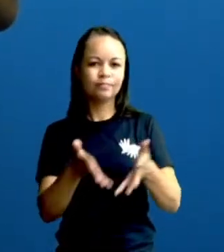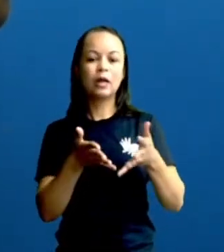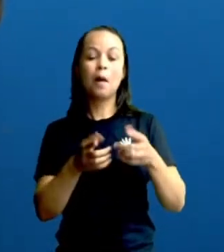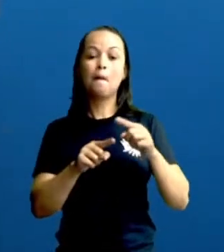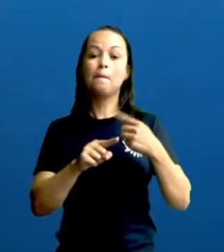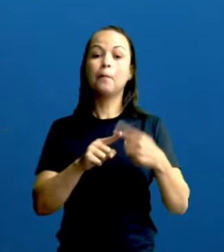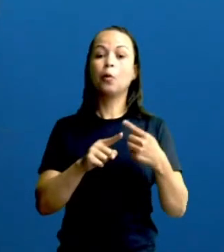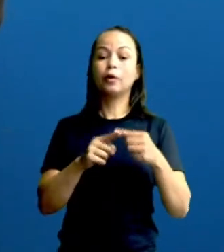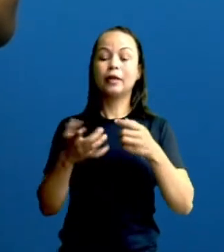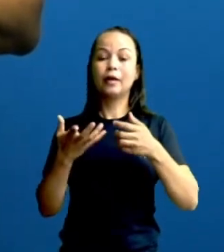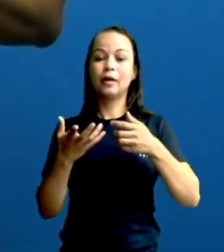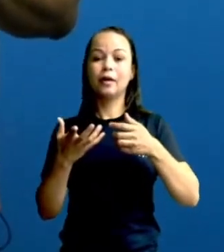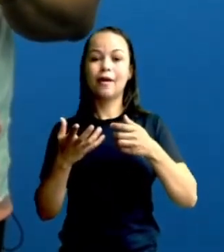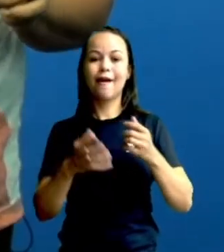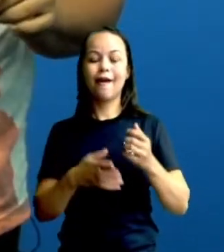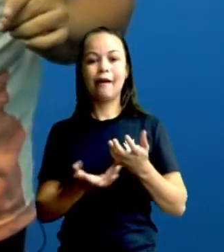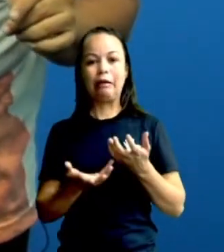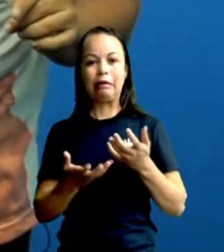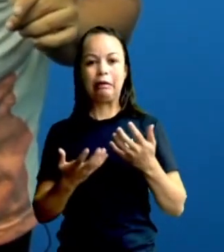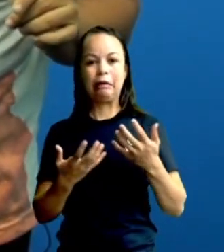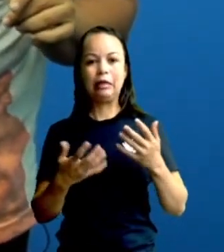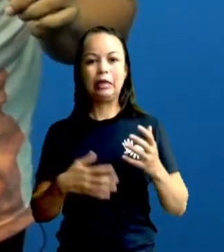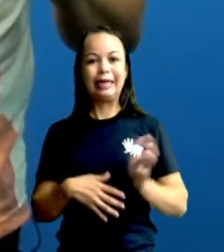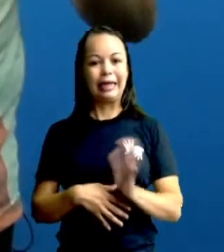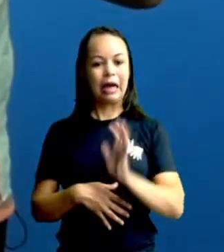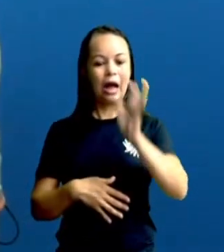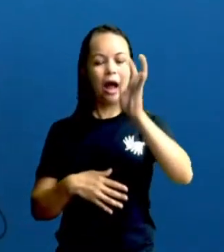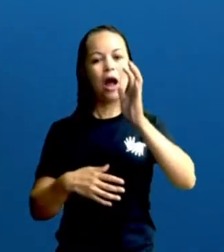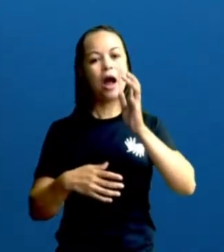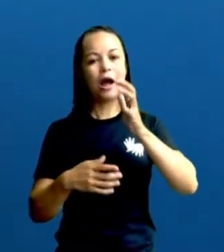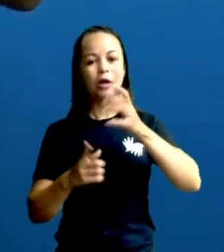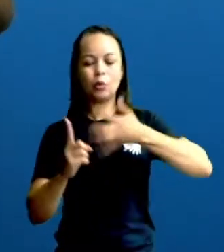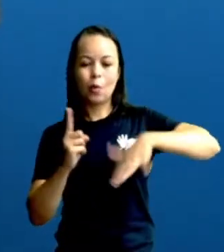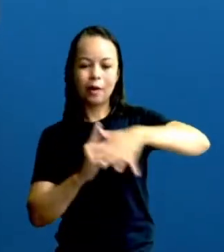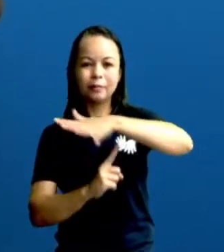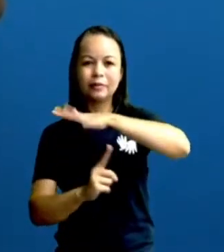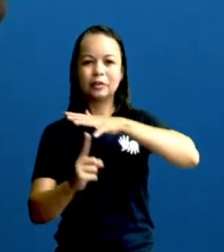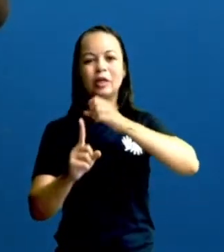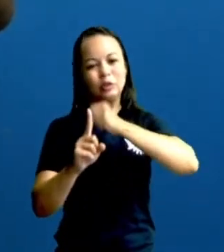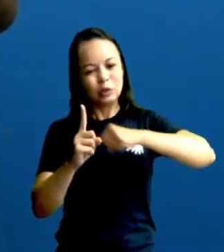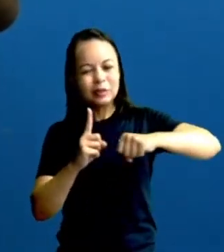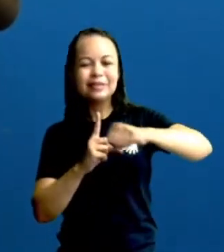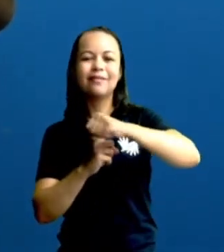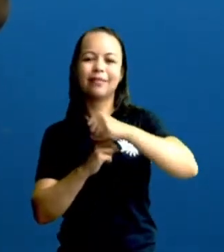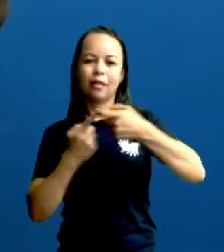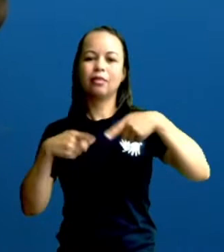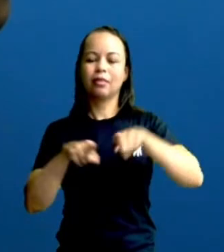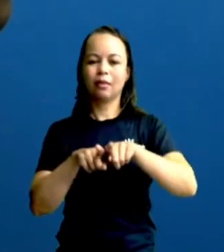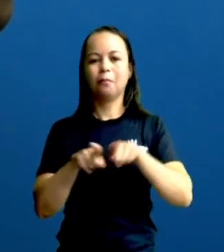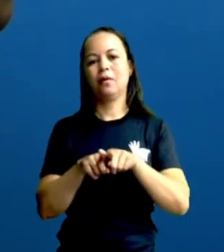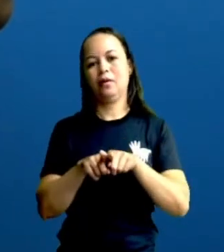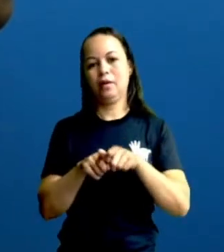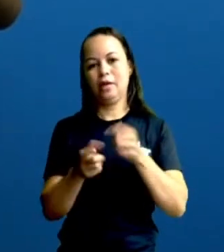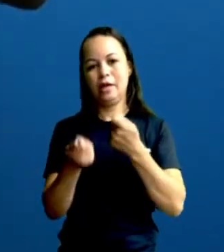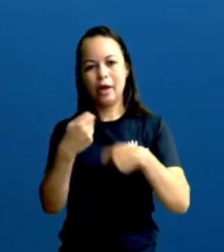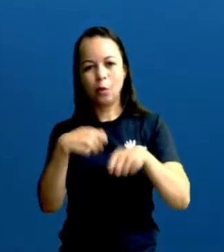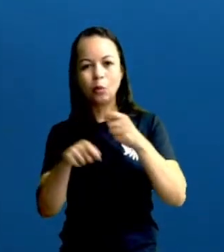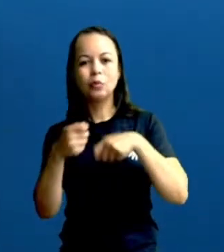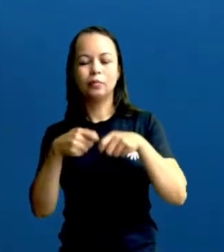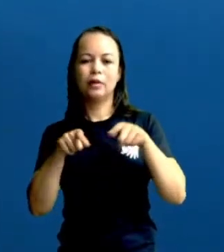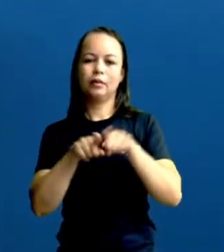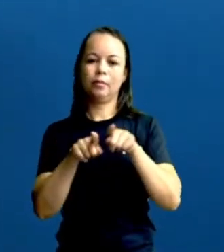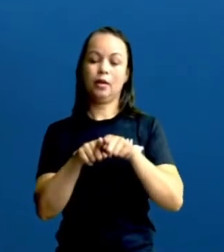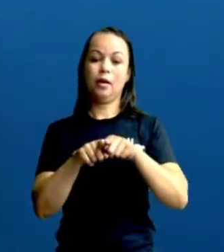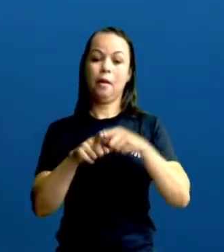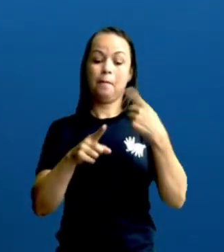Porque é caro ambientalmente, é caro economicamente e também é caro para a sociedade porque a gente sabe que é